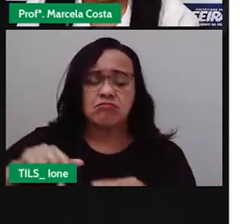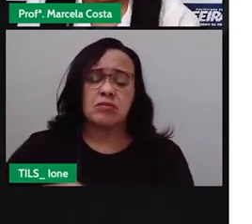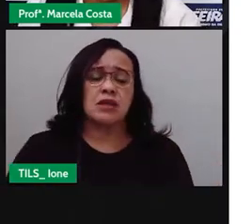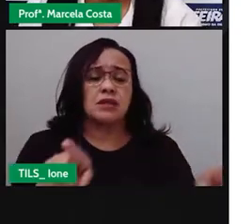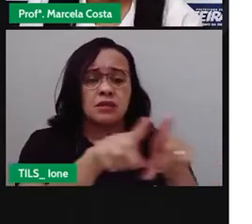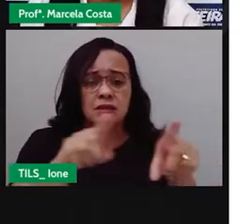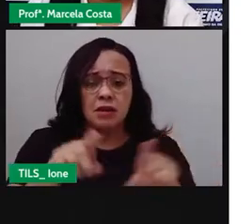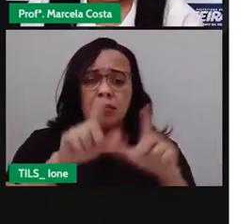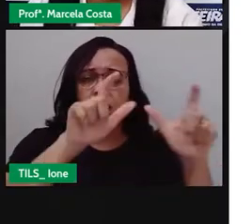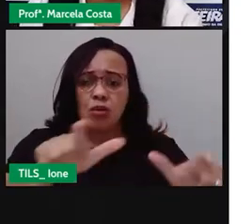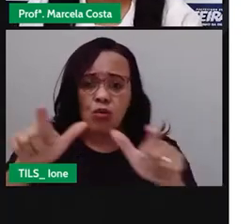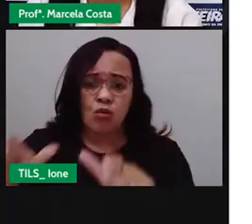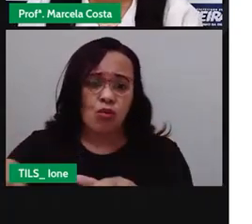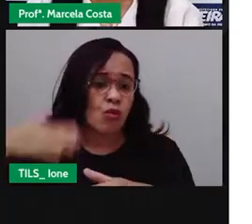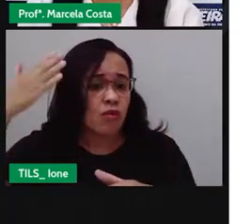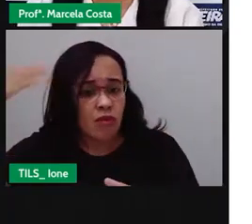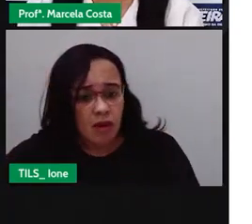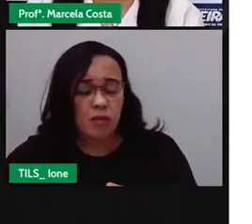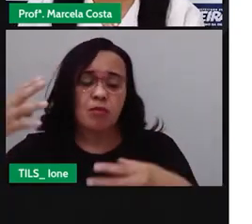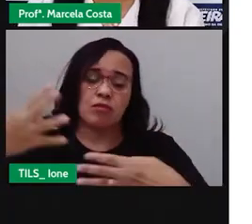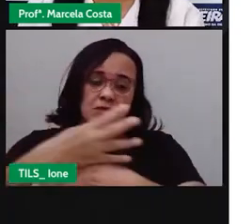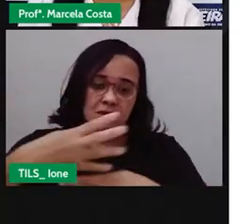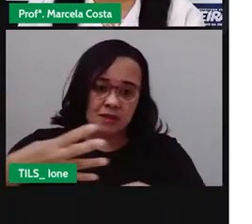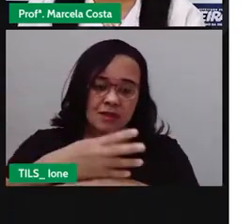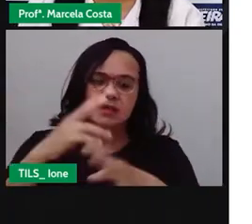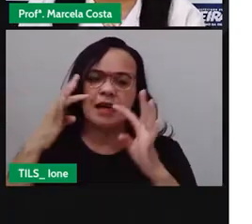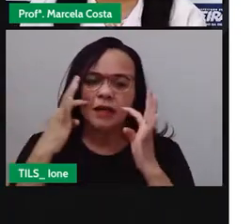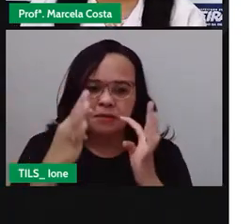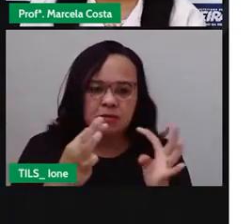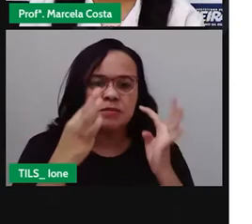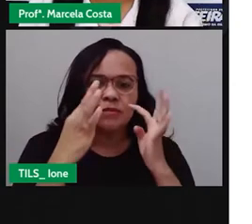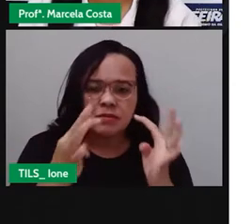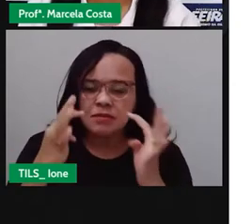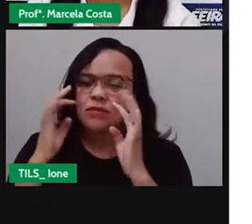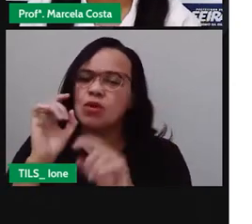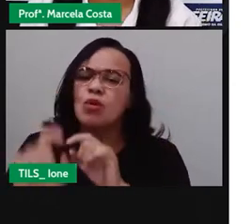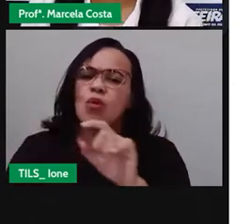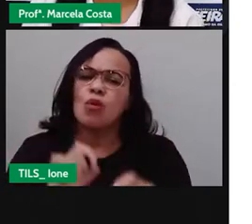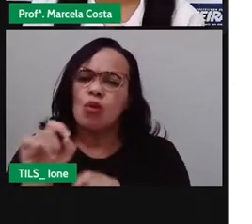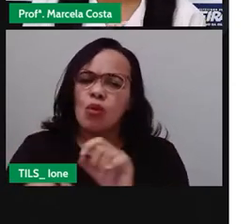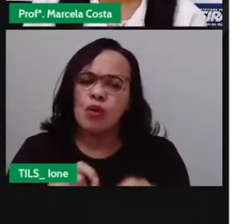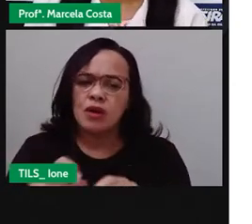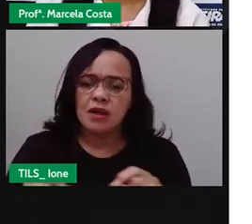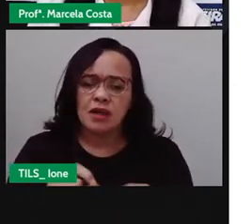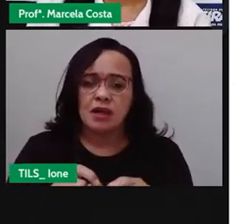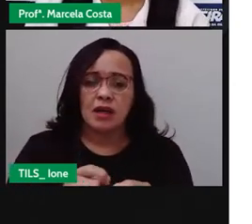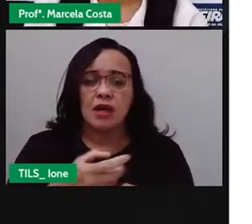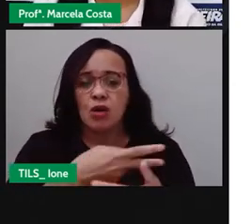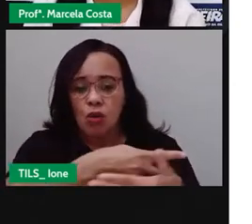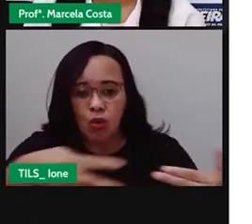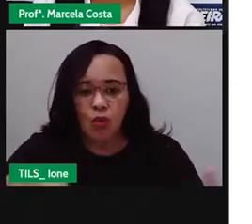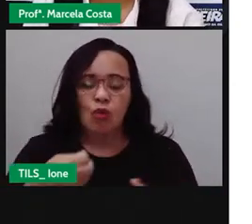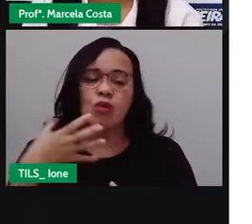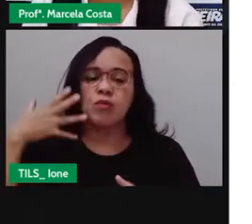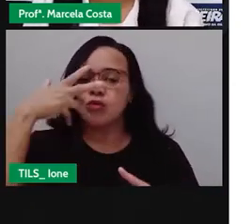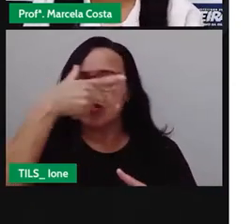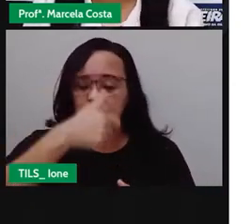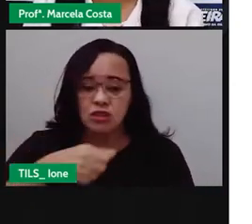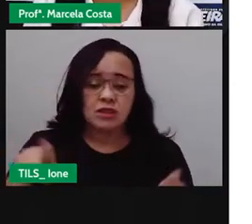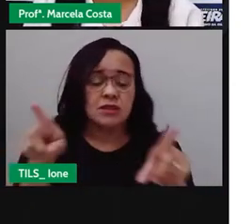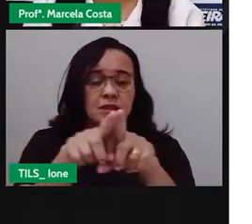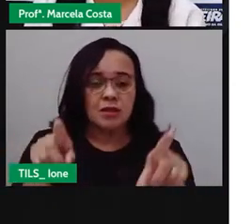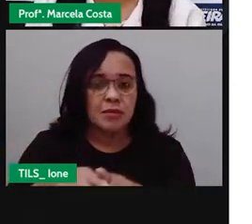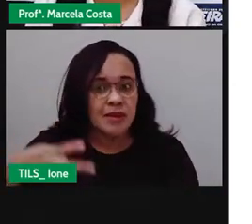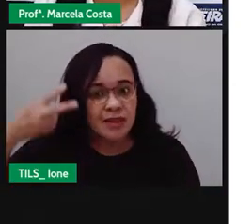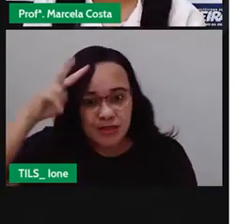turísticos de uma cidade, observando ali, indo atrás de belezas naturais, de riquezas históricas, de